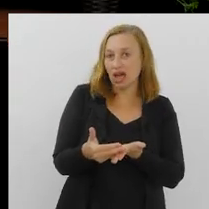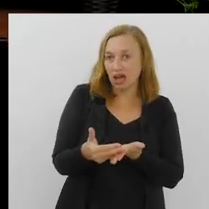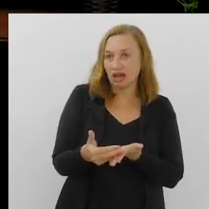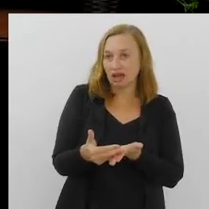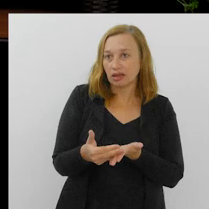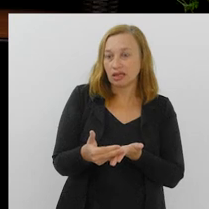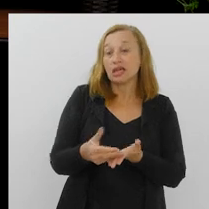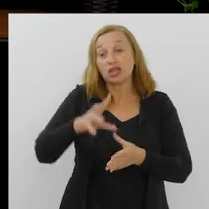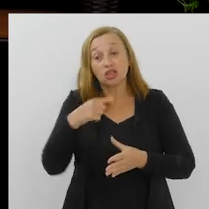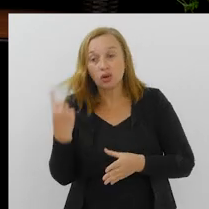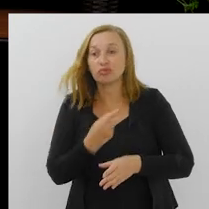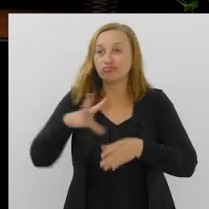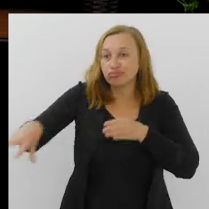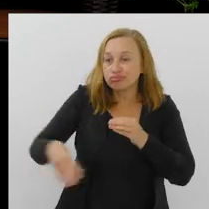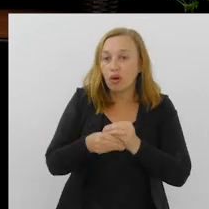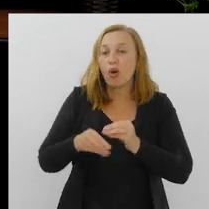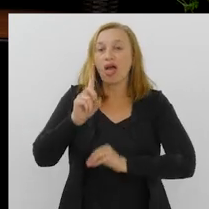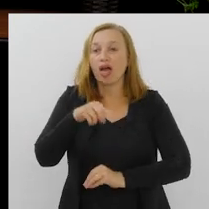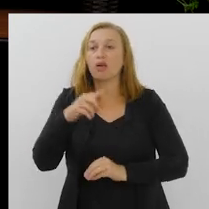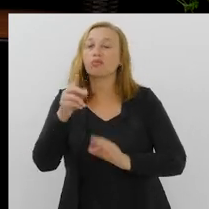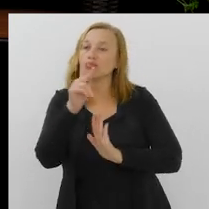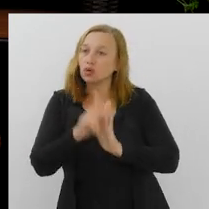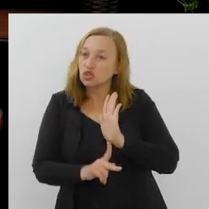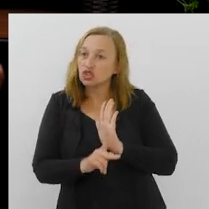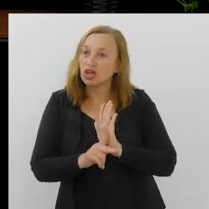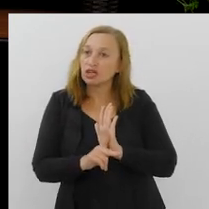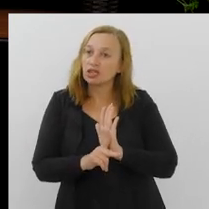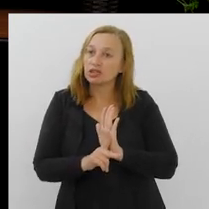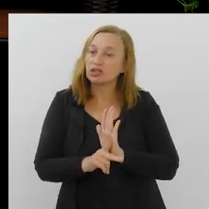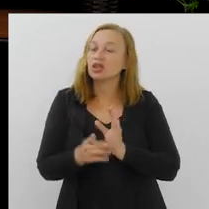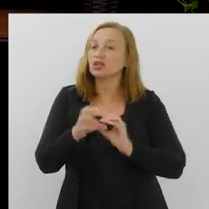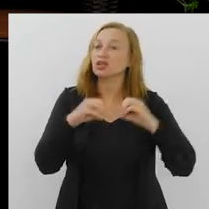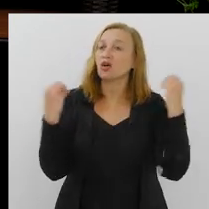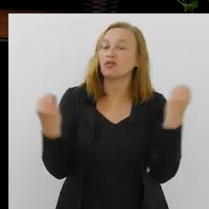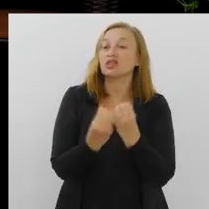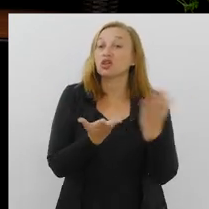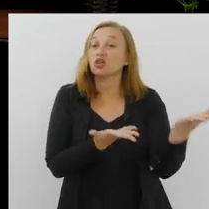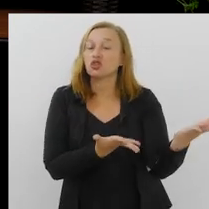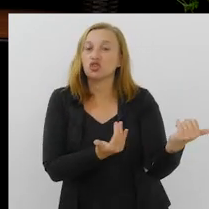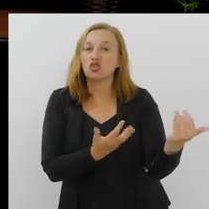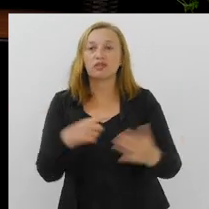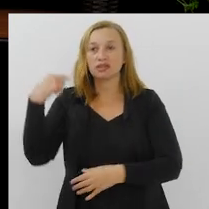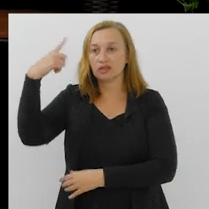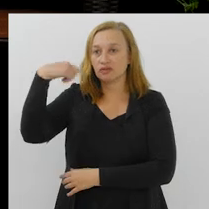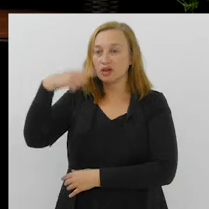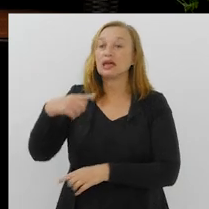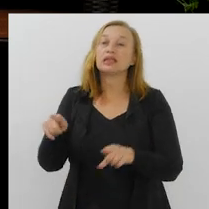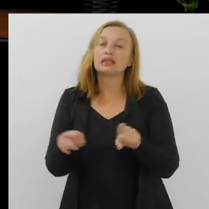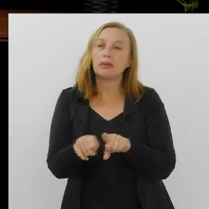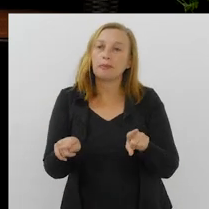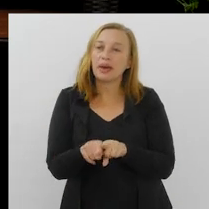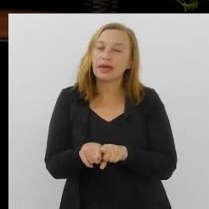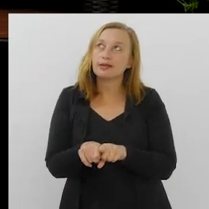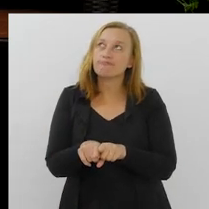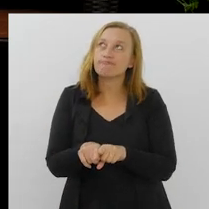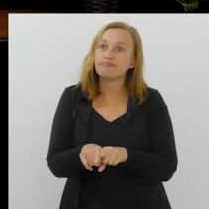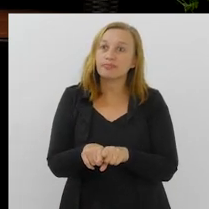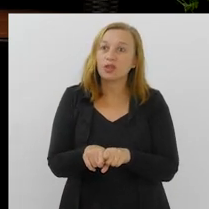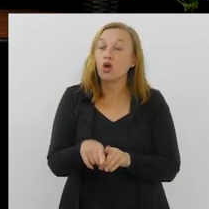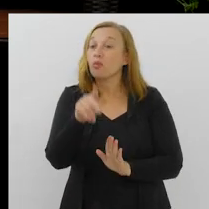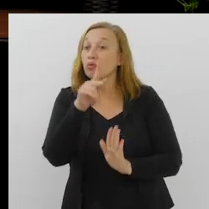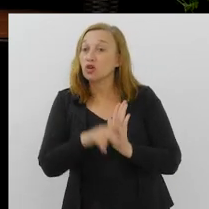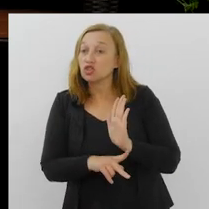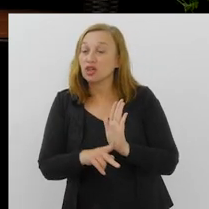da execução penal, então eles me pediram, a gente implementou. Esse é um projeto, o projeto da Oficina da Jovem Advocacia. A gente tem também